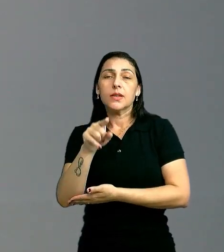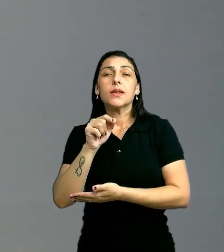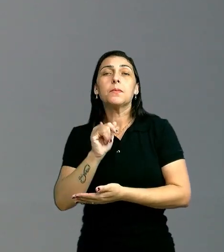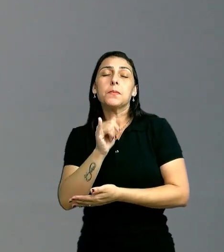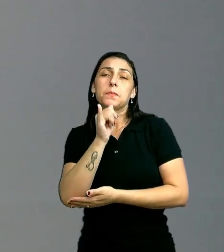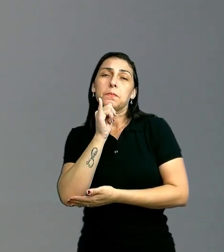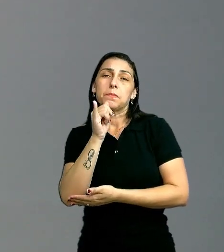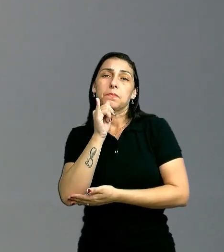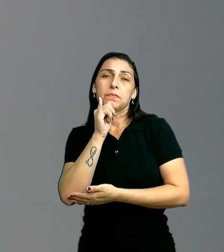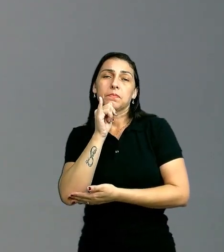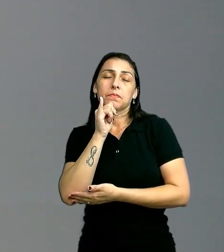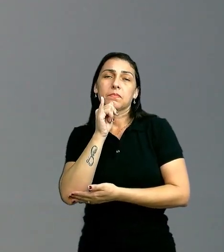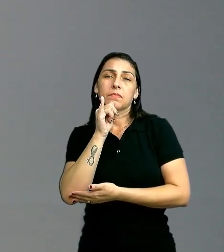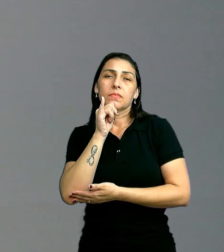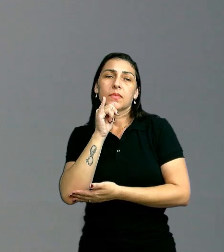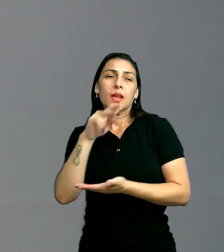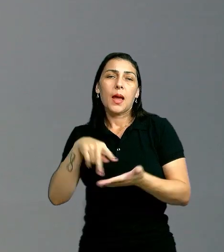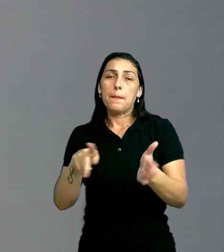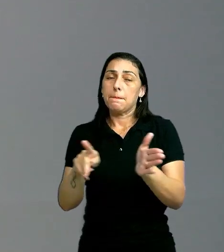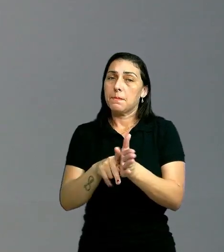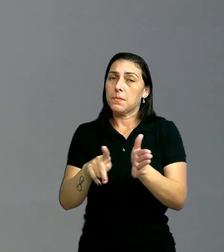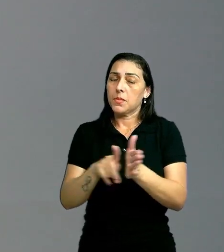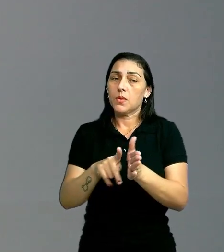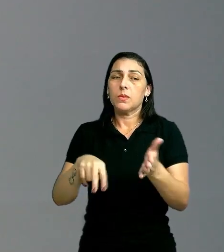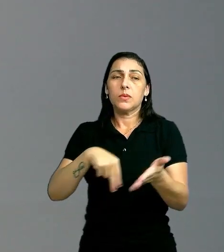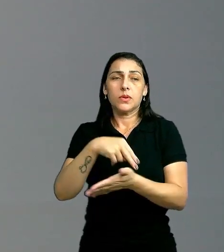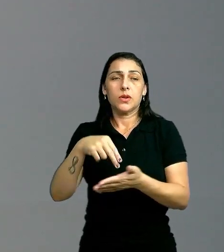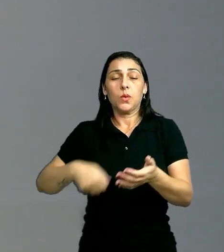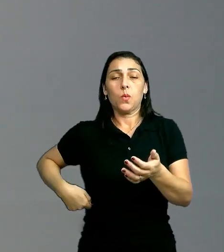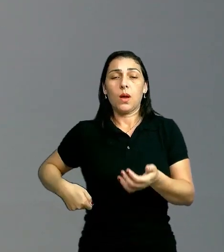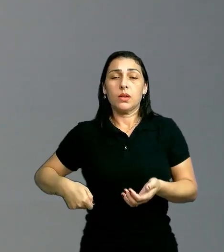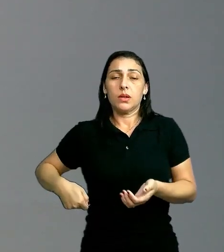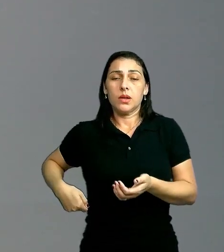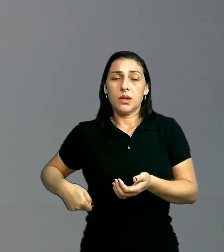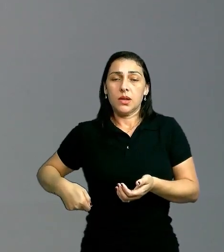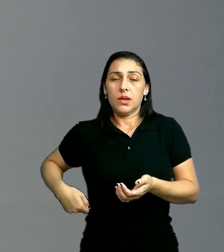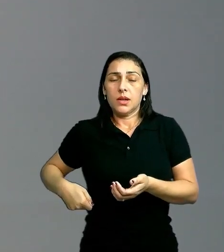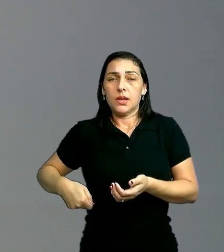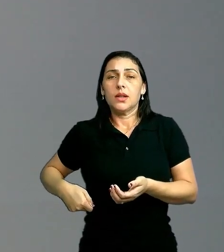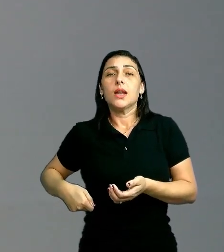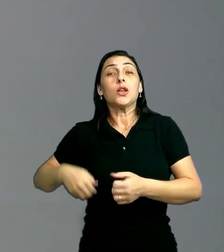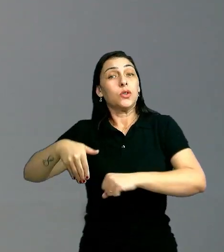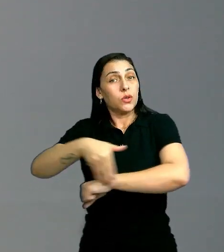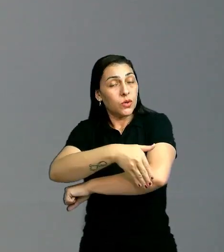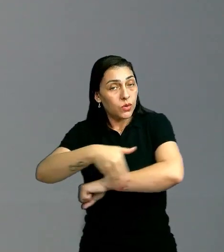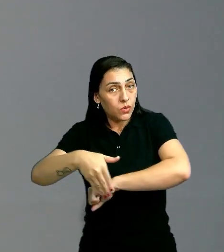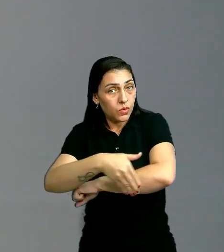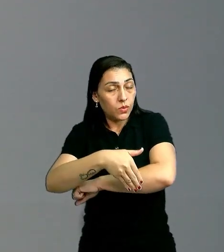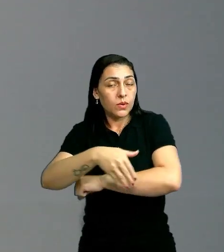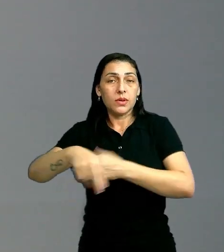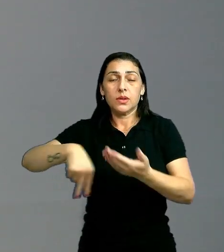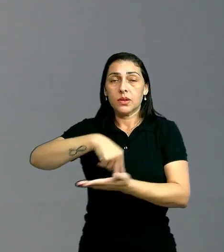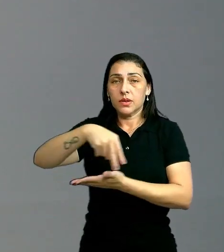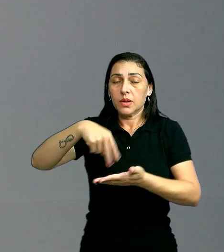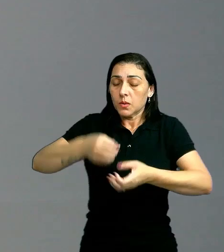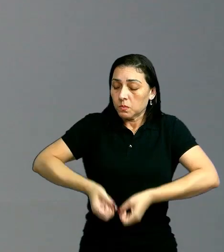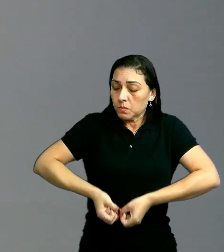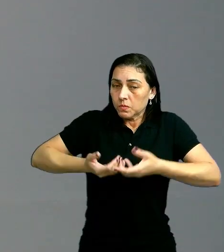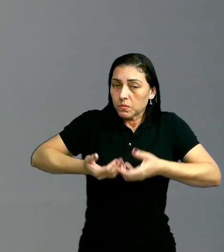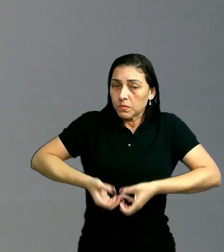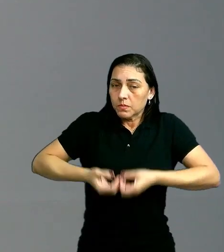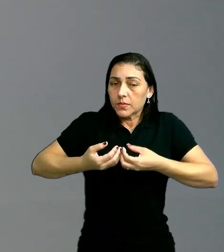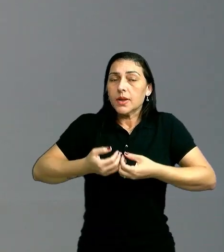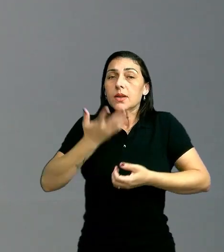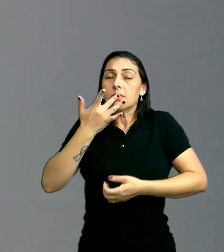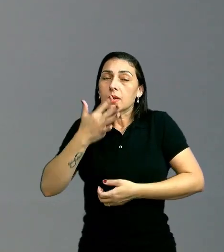danças como as danças de quadrilha. São danças de rua, são danças espontâneas,